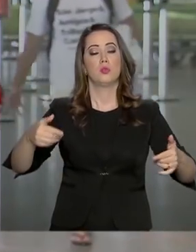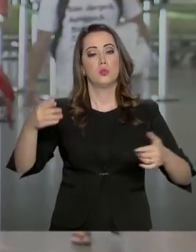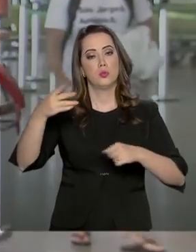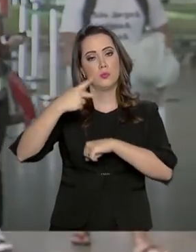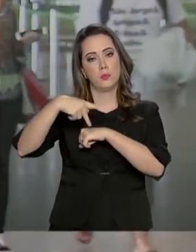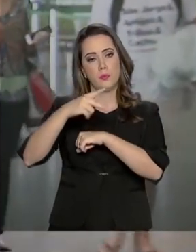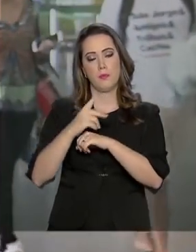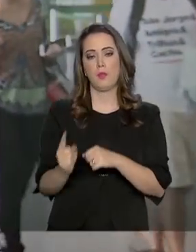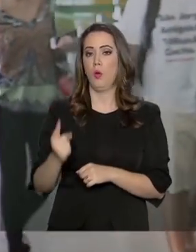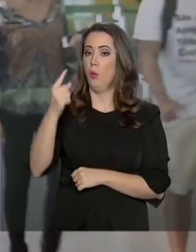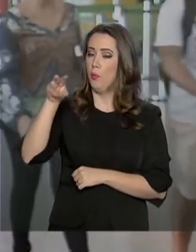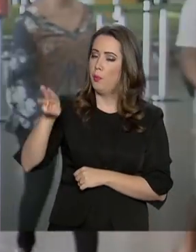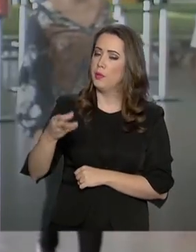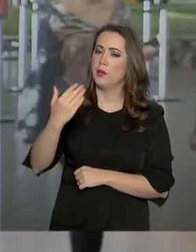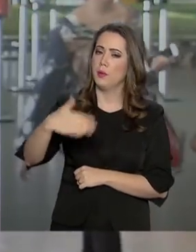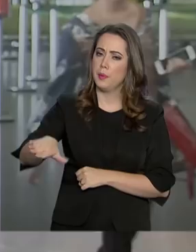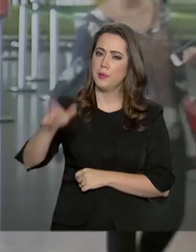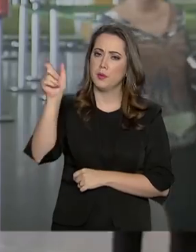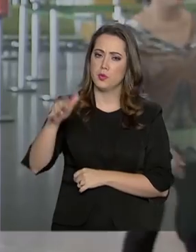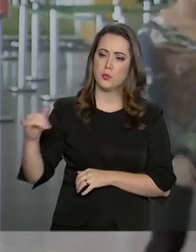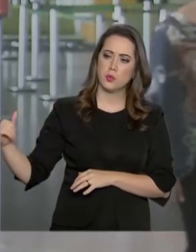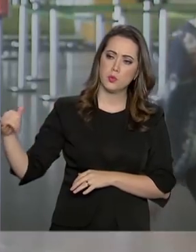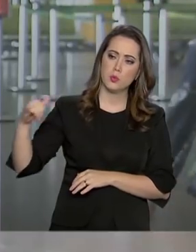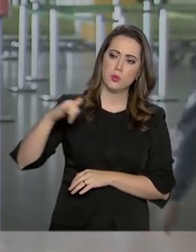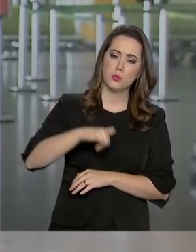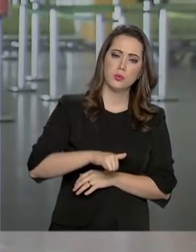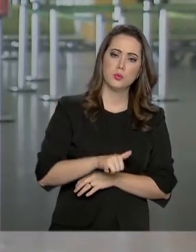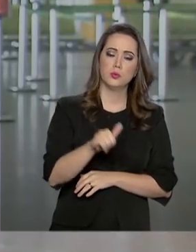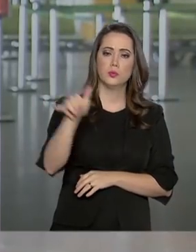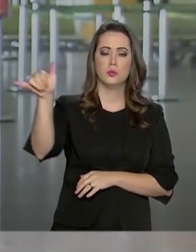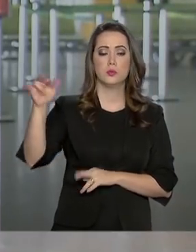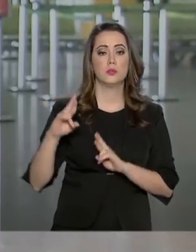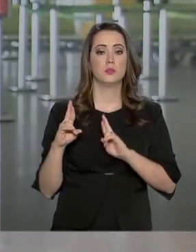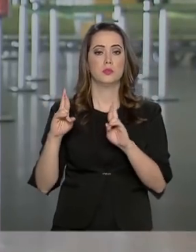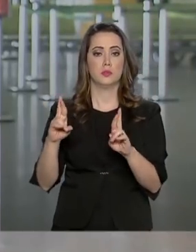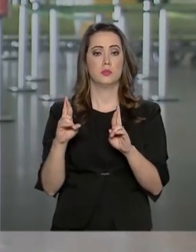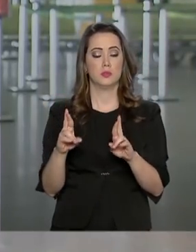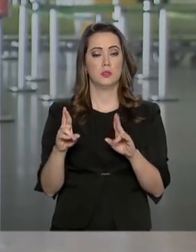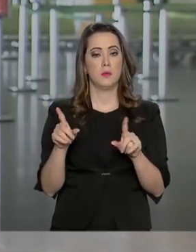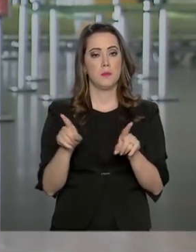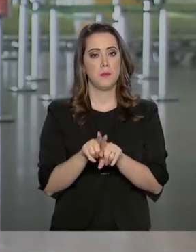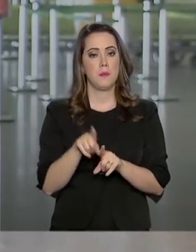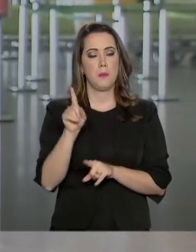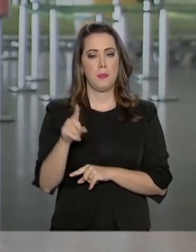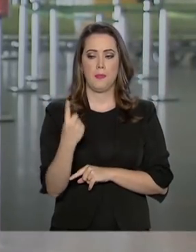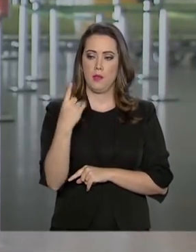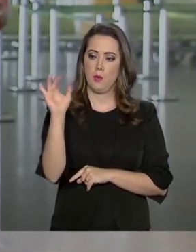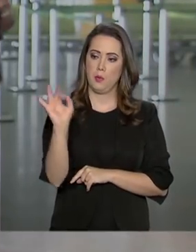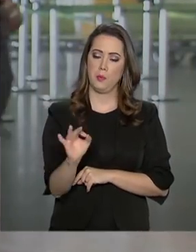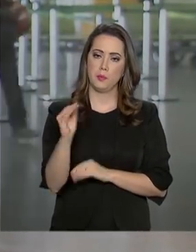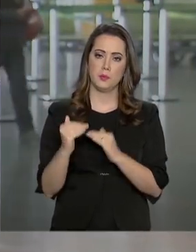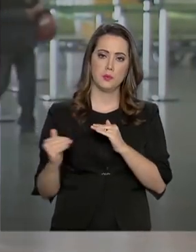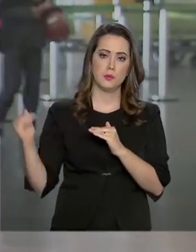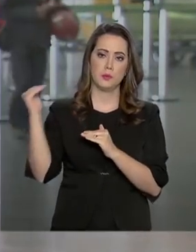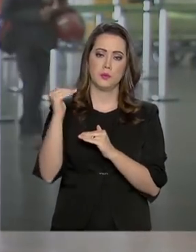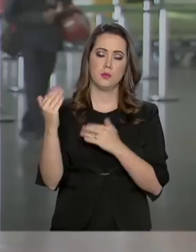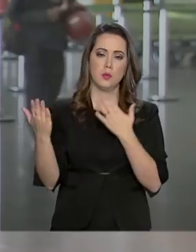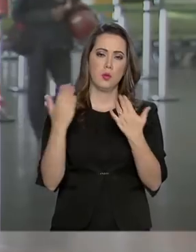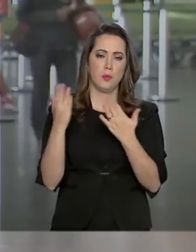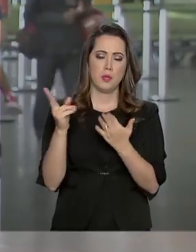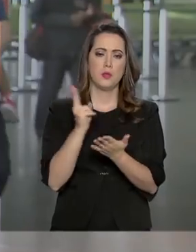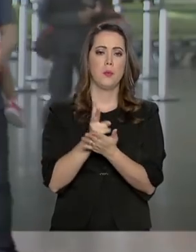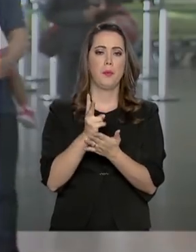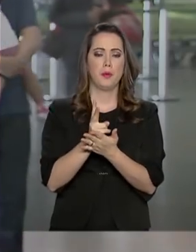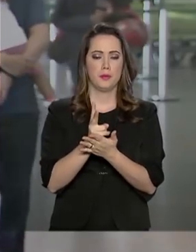registrar 1 milhão e meio de passageiros. Essa estimativa da Infraero é 1% maior do que no